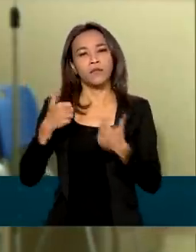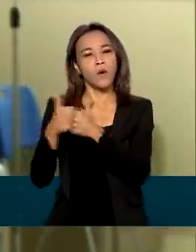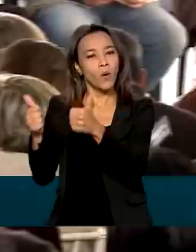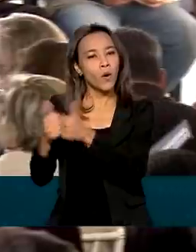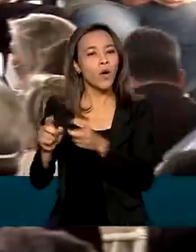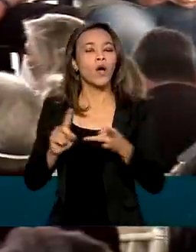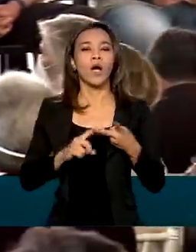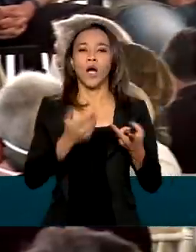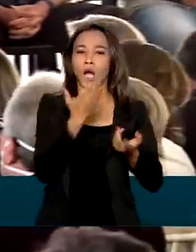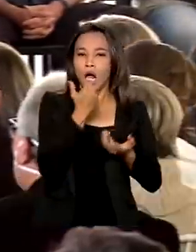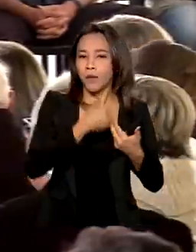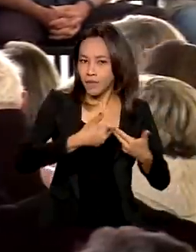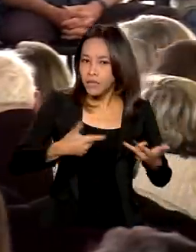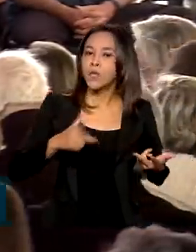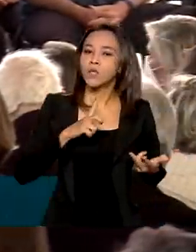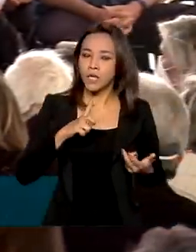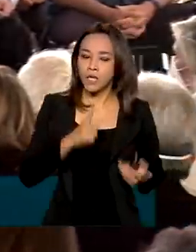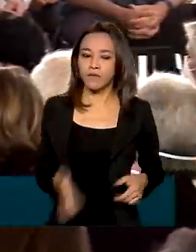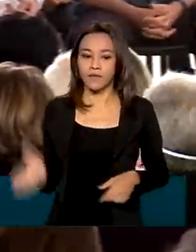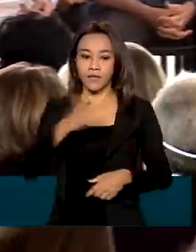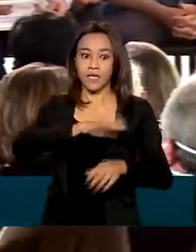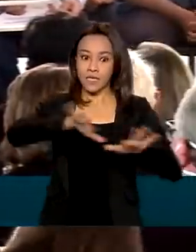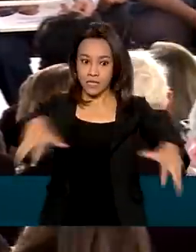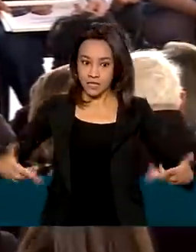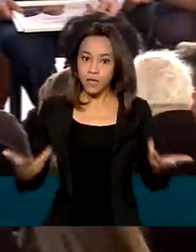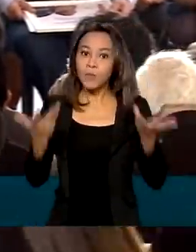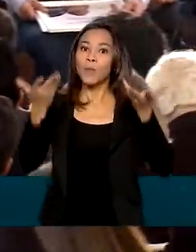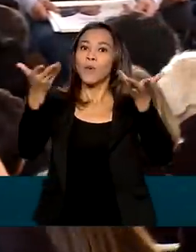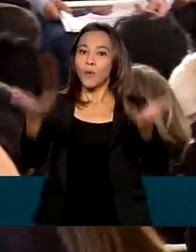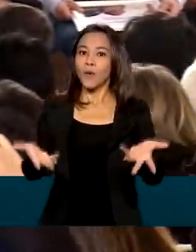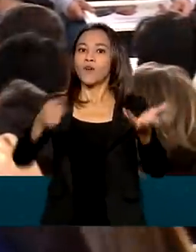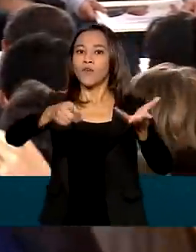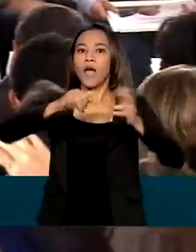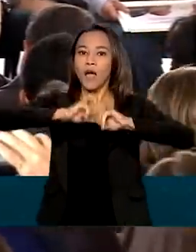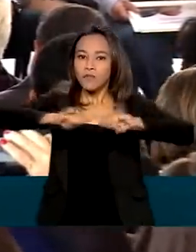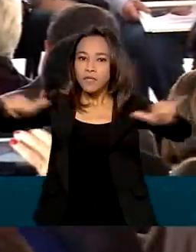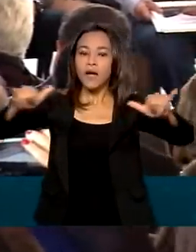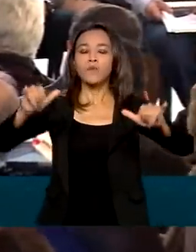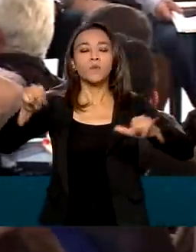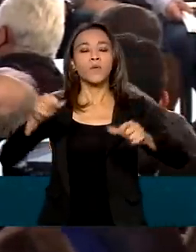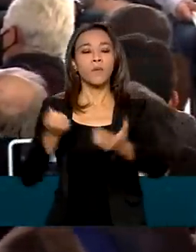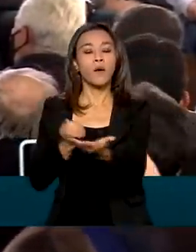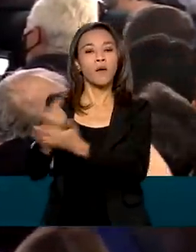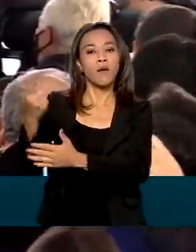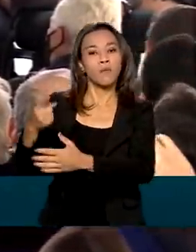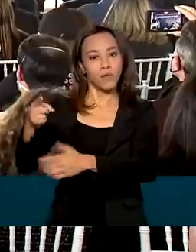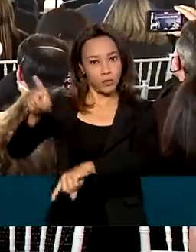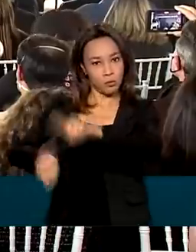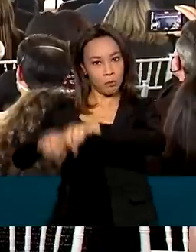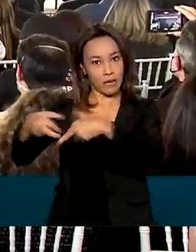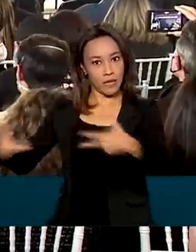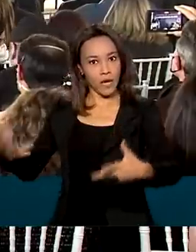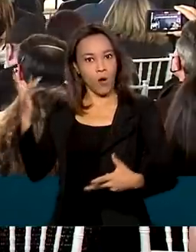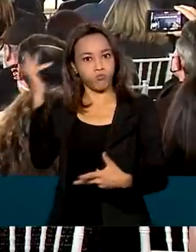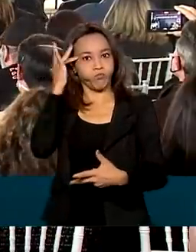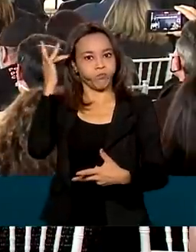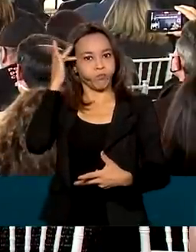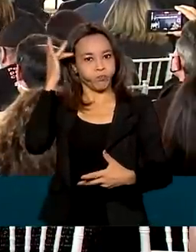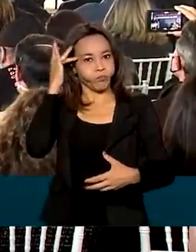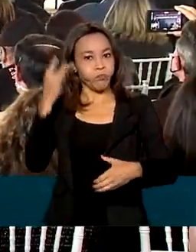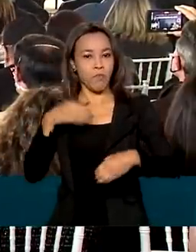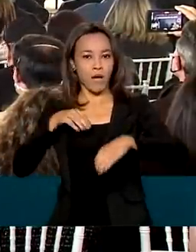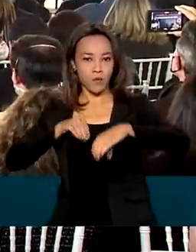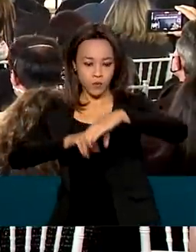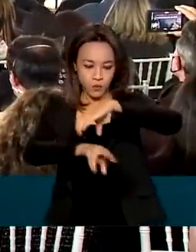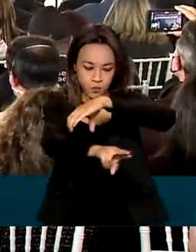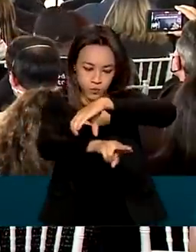alimentação. Durante a cerimônia, foi comunicada a aquisição de um equipamento de última geração para radioterapia.